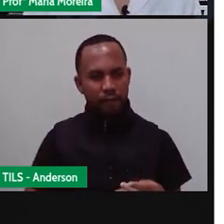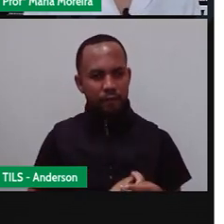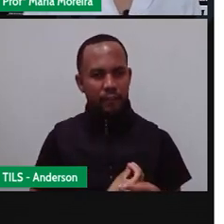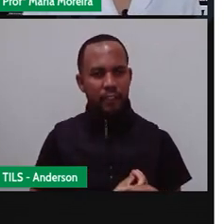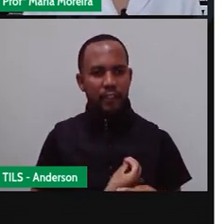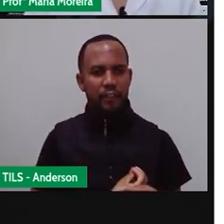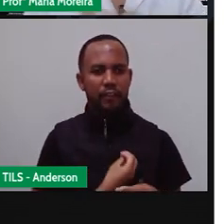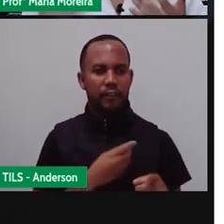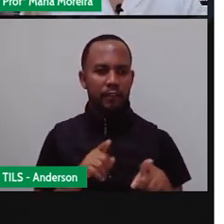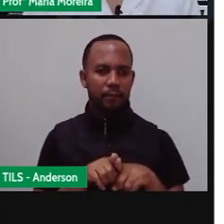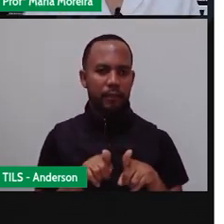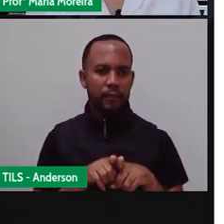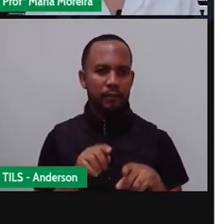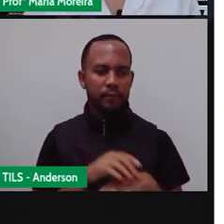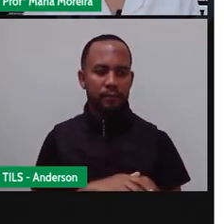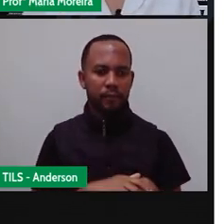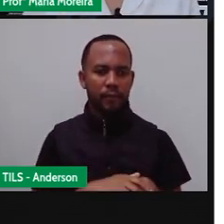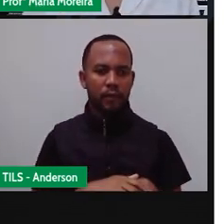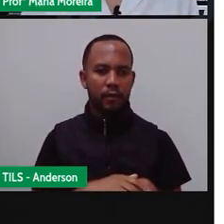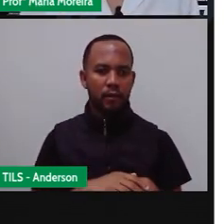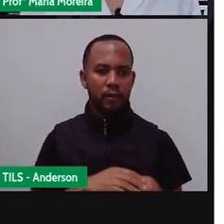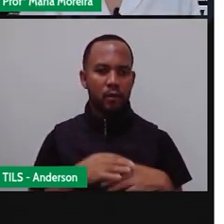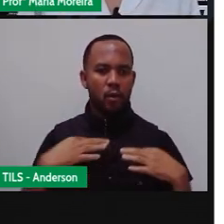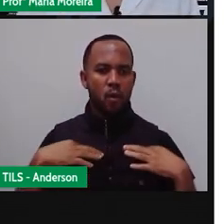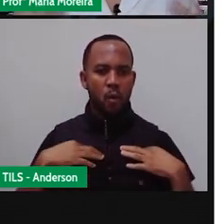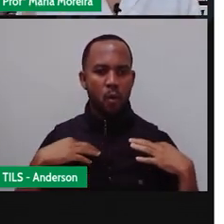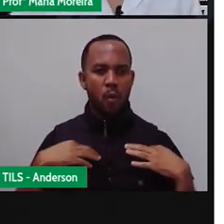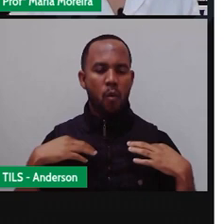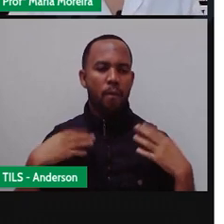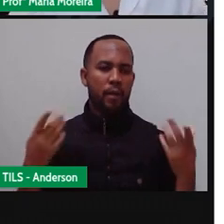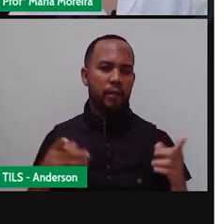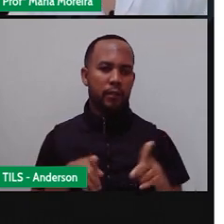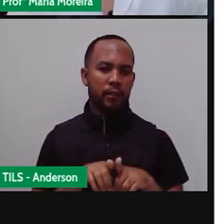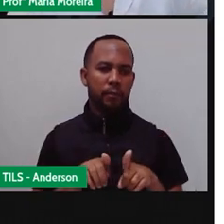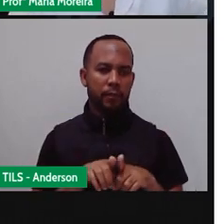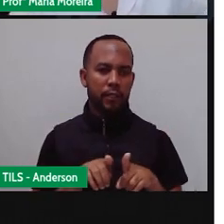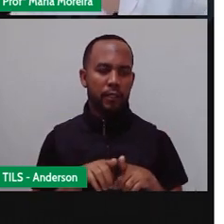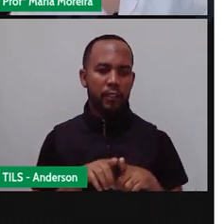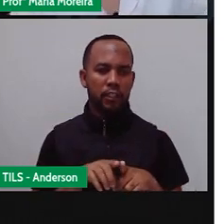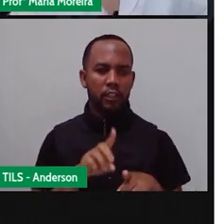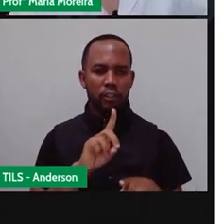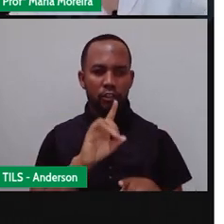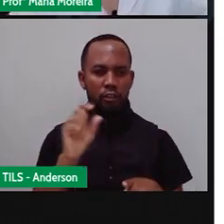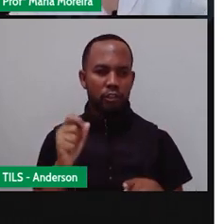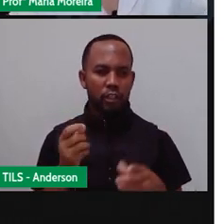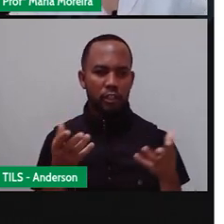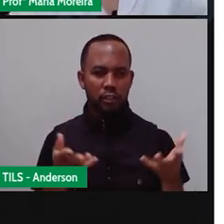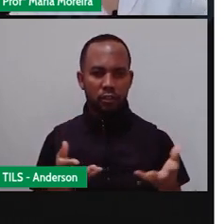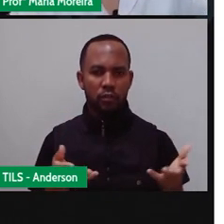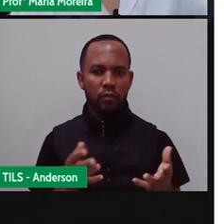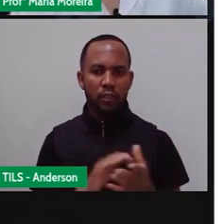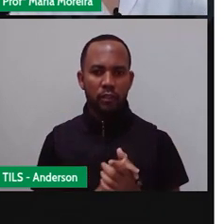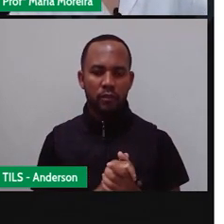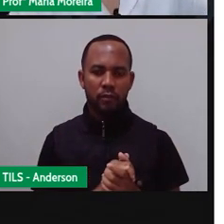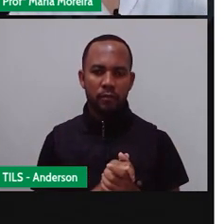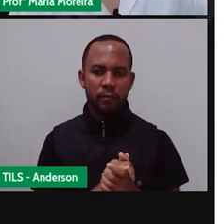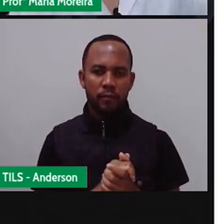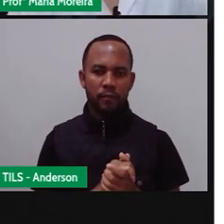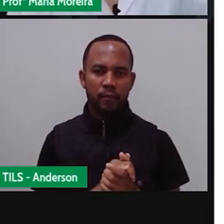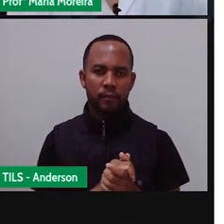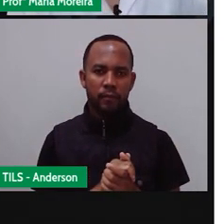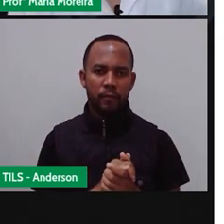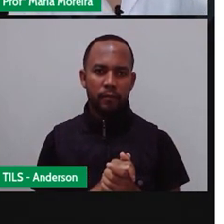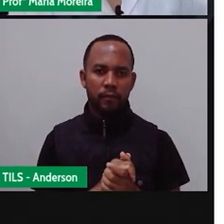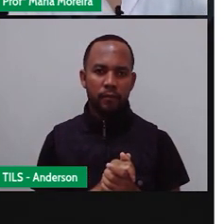O transporte, a vestimenta, e aí a gente vai chegando aí nos dias atuais, certo? Bom,